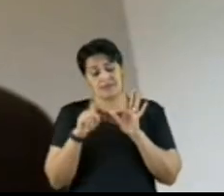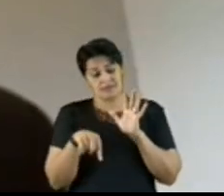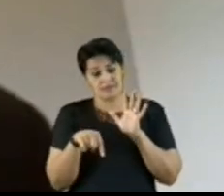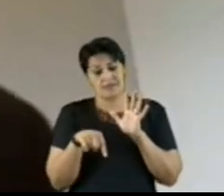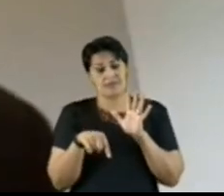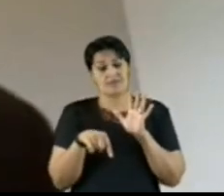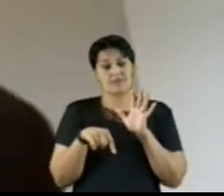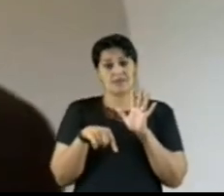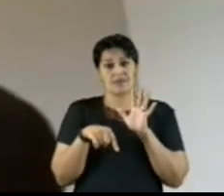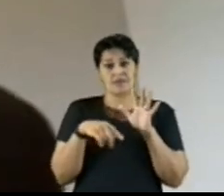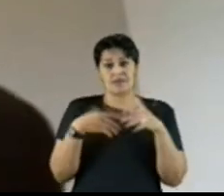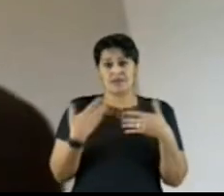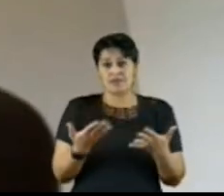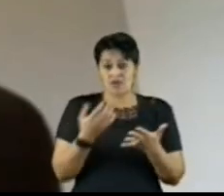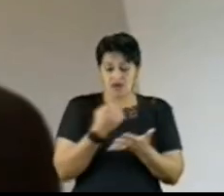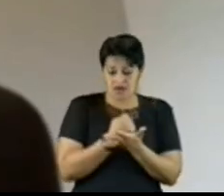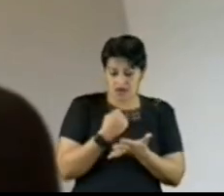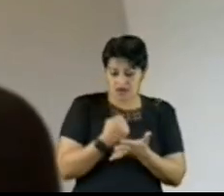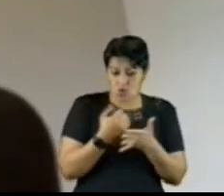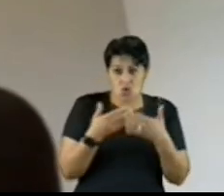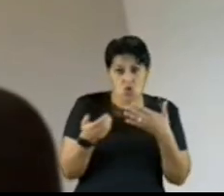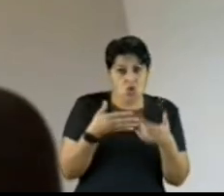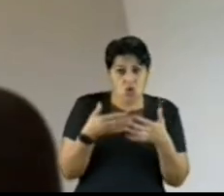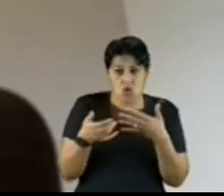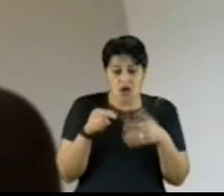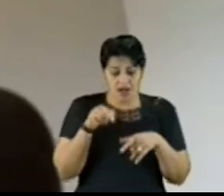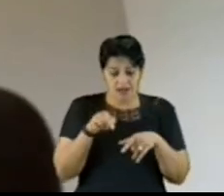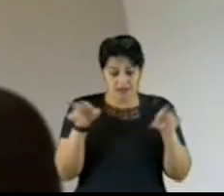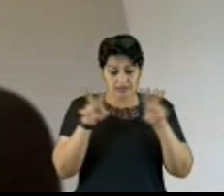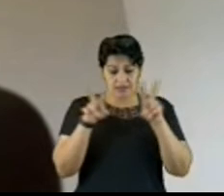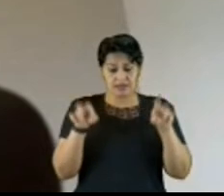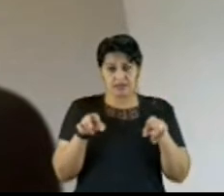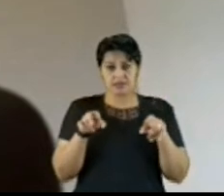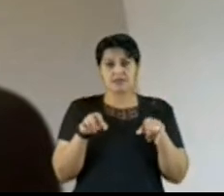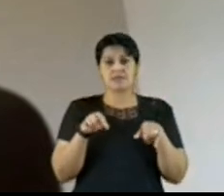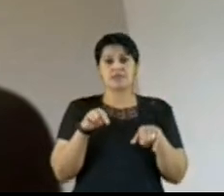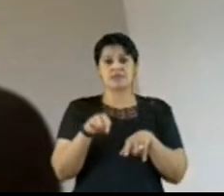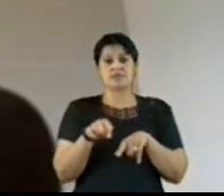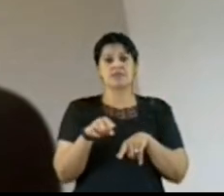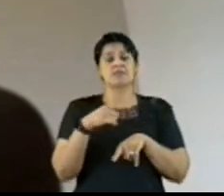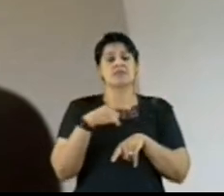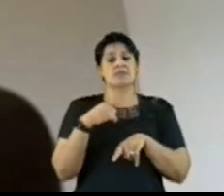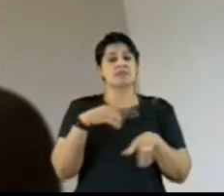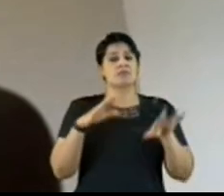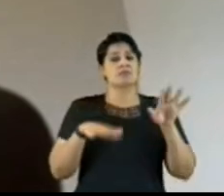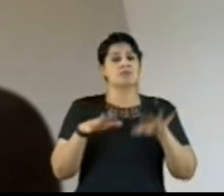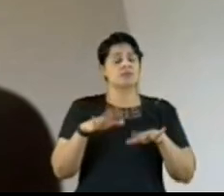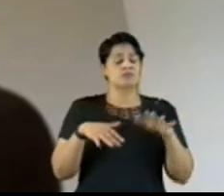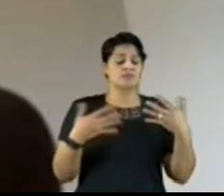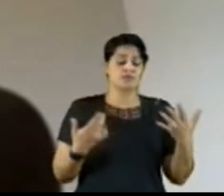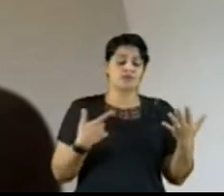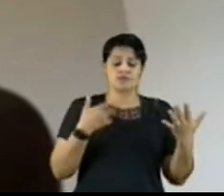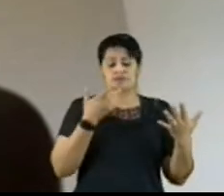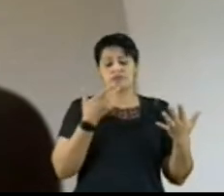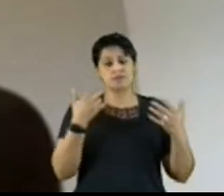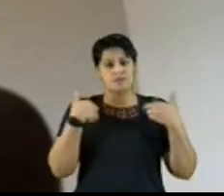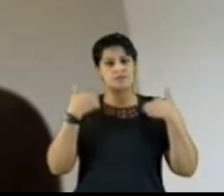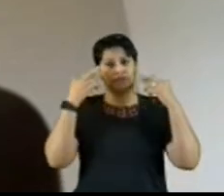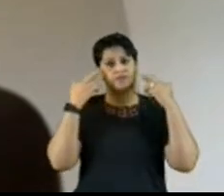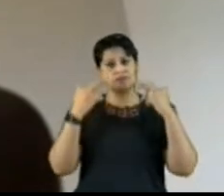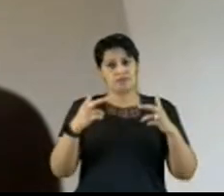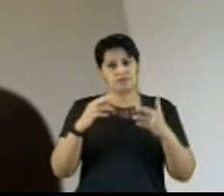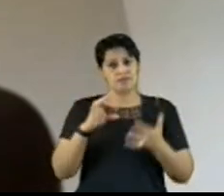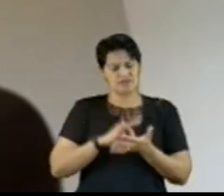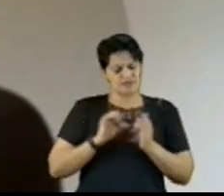contratação, desde que, no caso, foi análise, que o que temos não passa, então, eu diria com todo o respeito ao